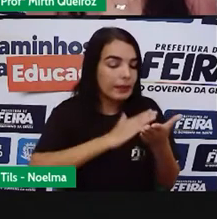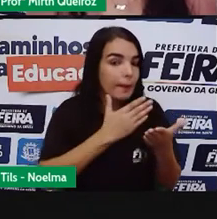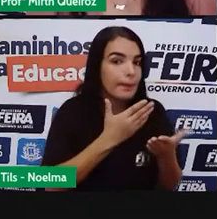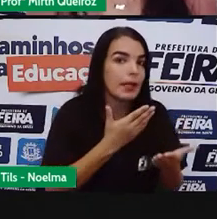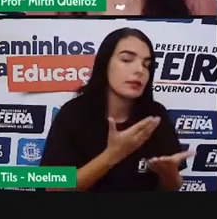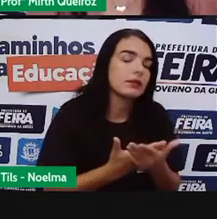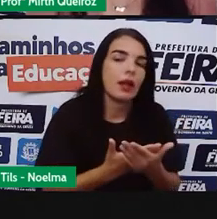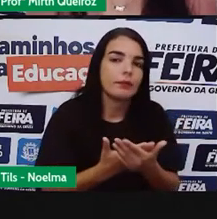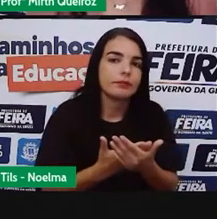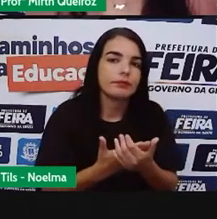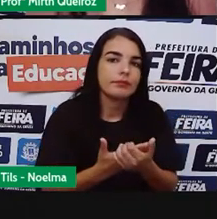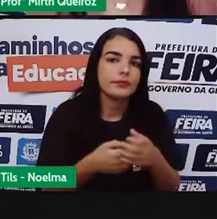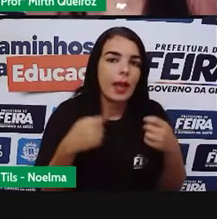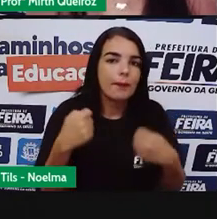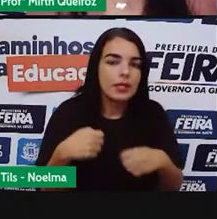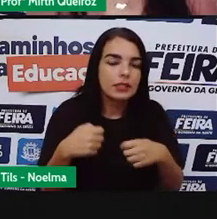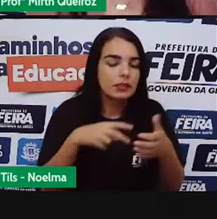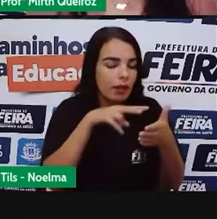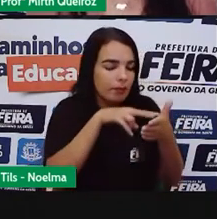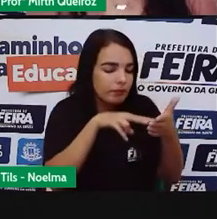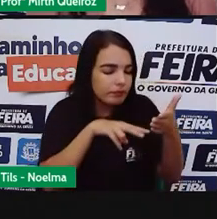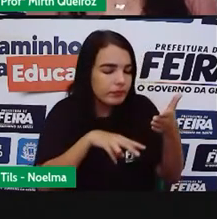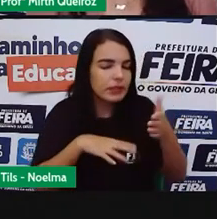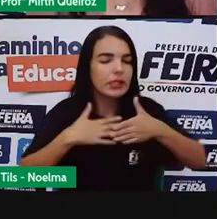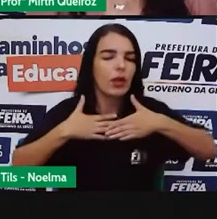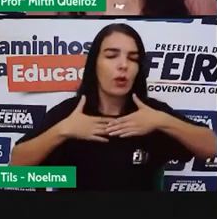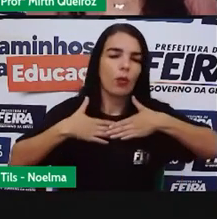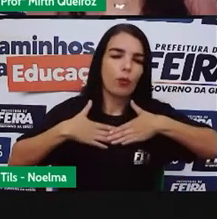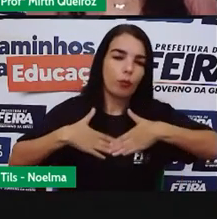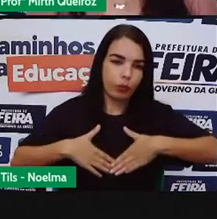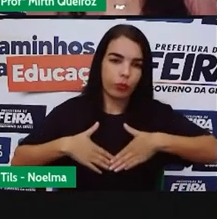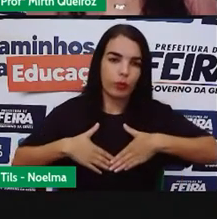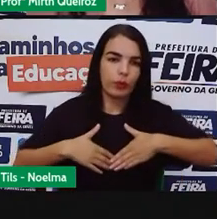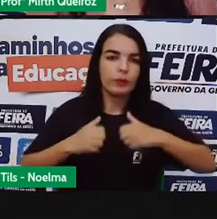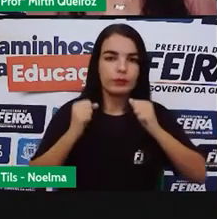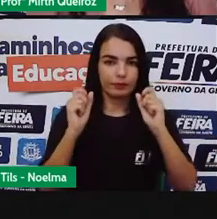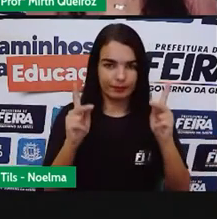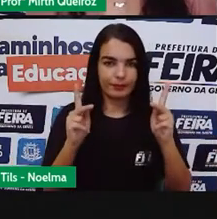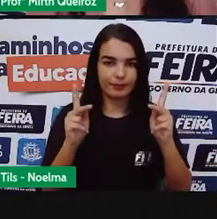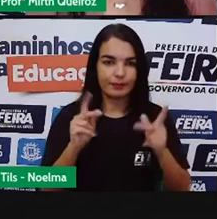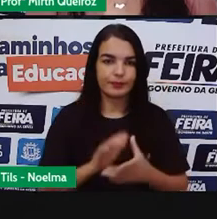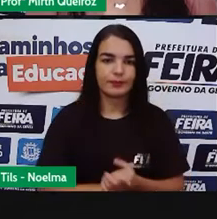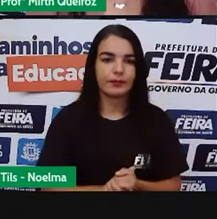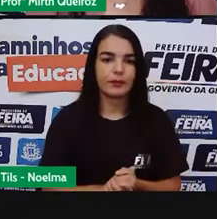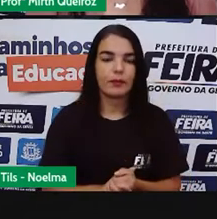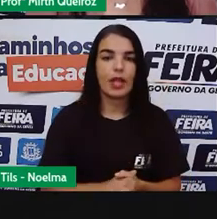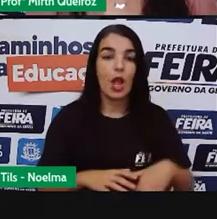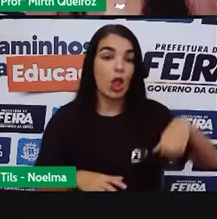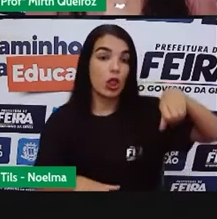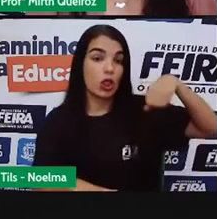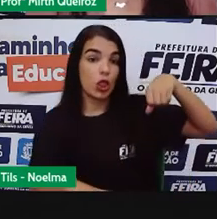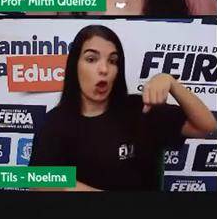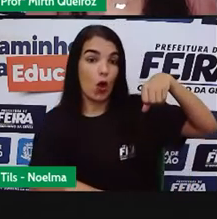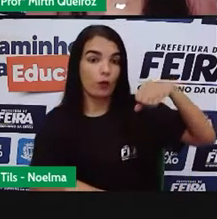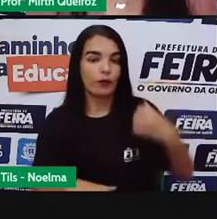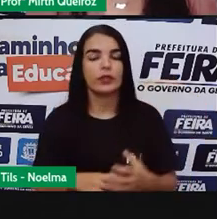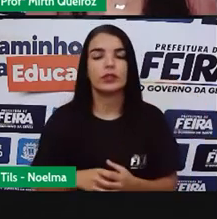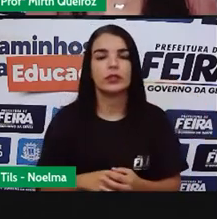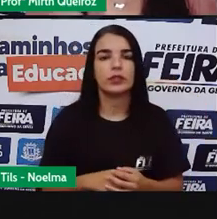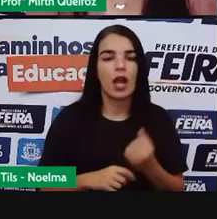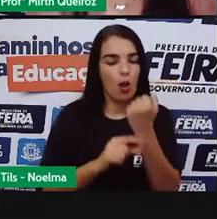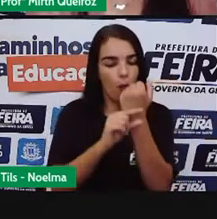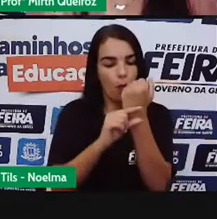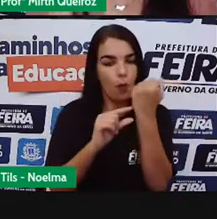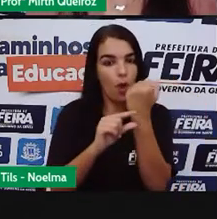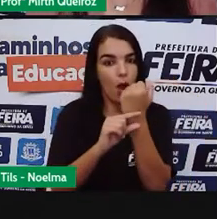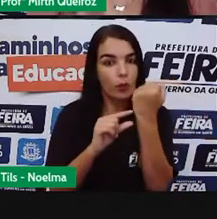Vocês correm menos risco de cometer certos erros, certo? O autor defende ideias